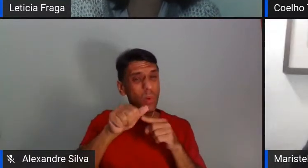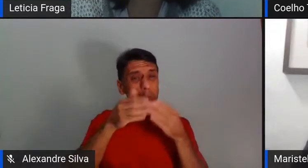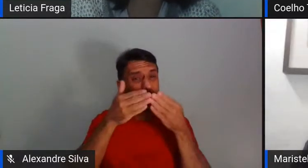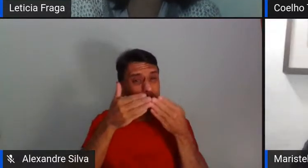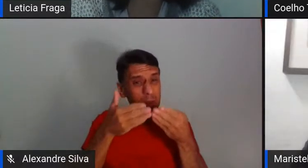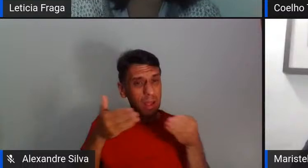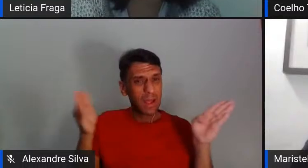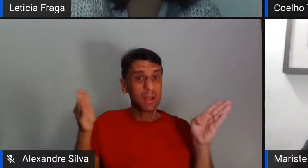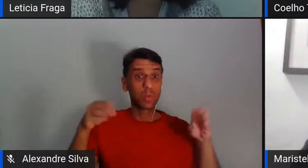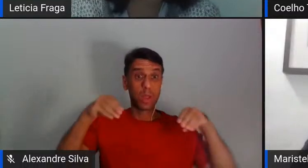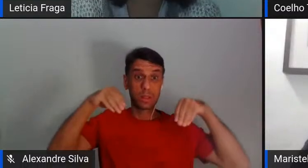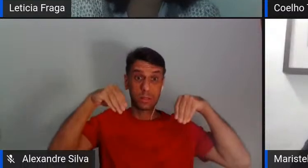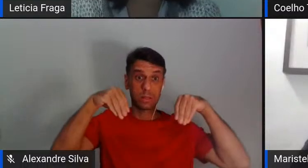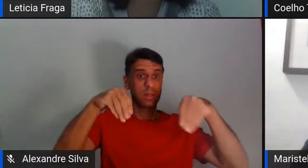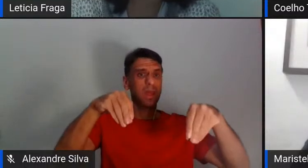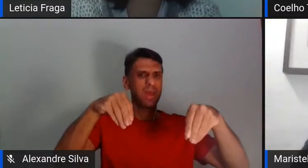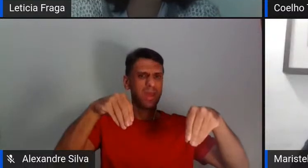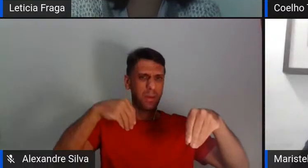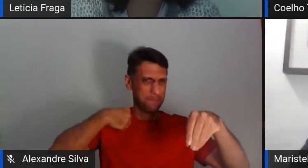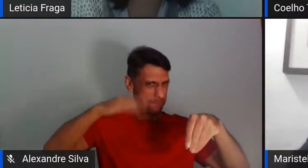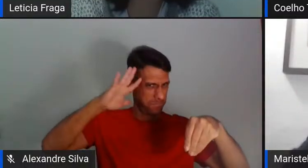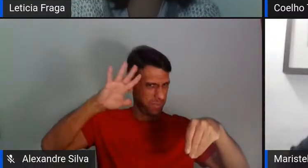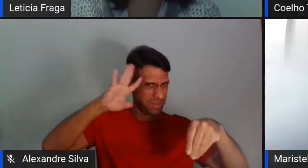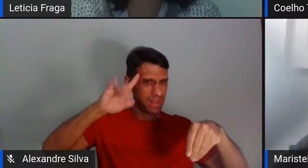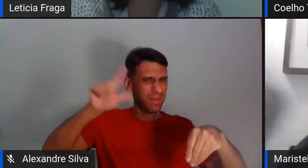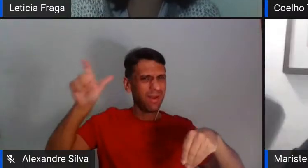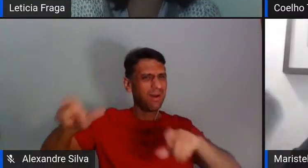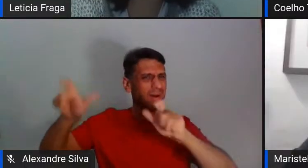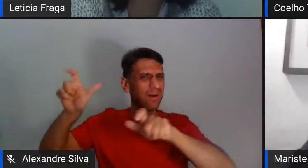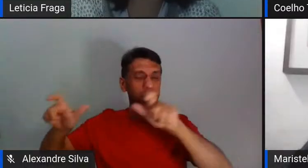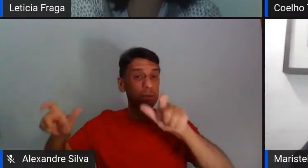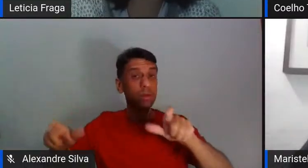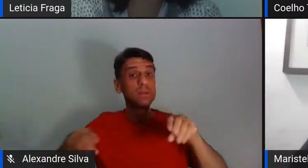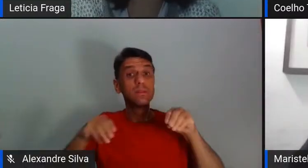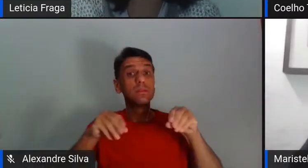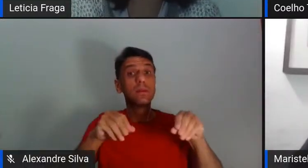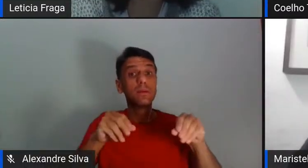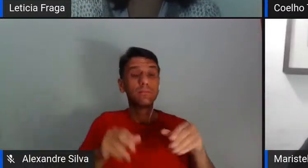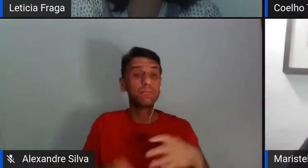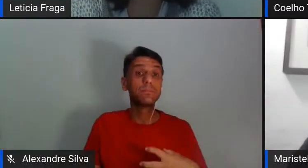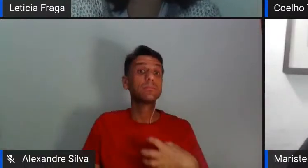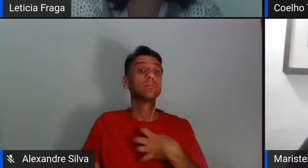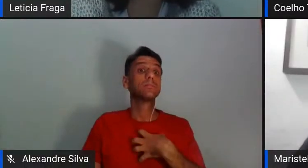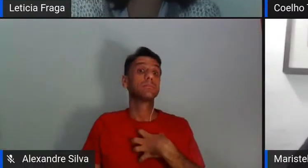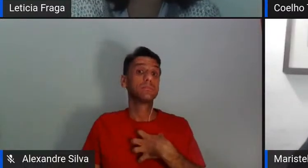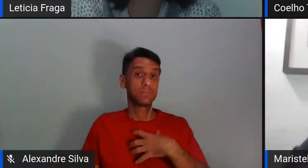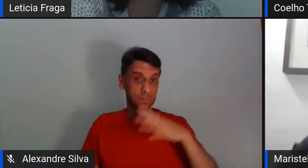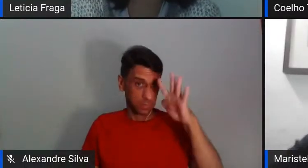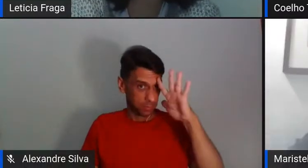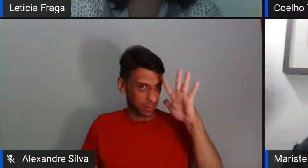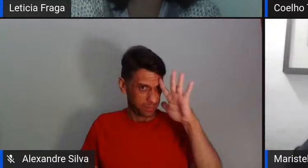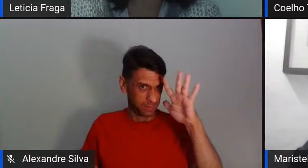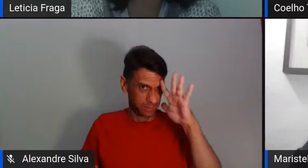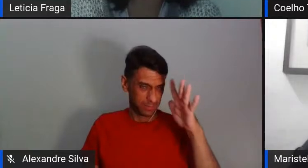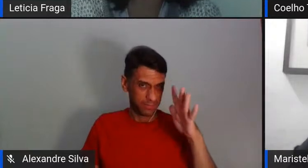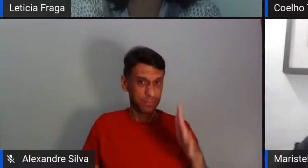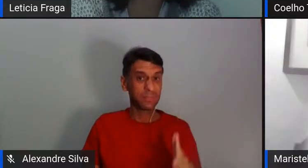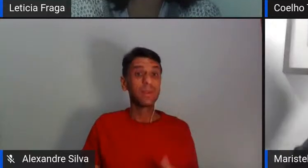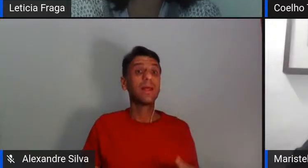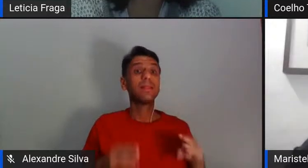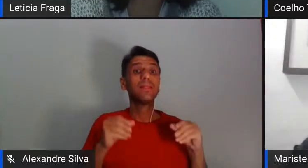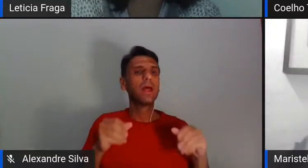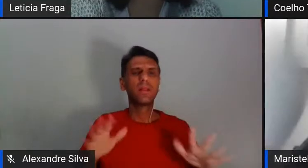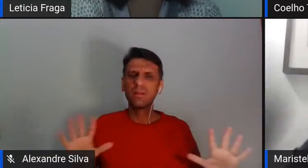assim da terra, se a gente for colocar, né? A terra, não sei, pensei em falar nisso, na terra que